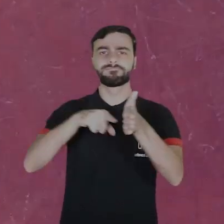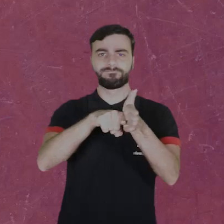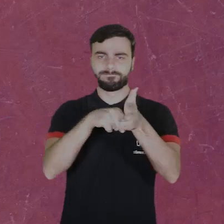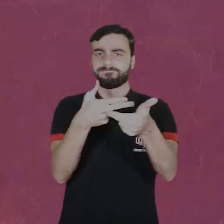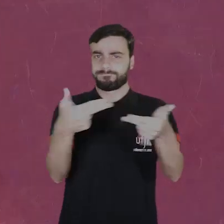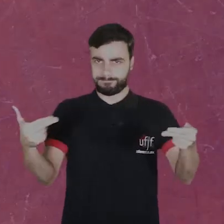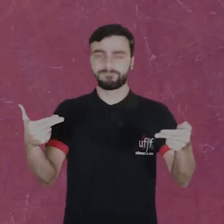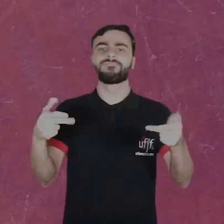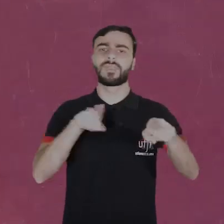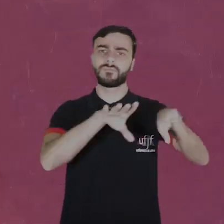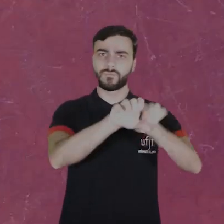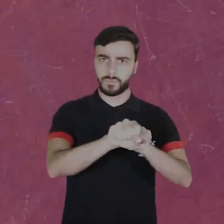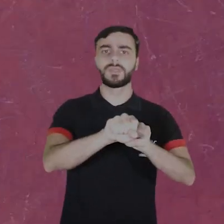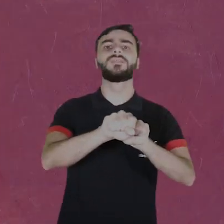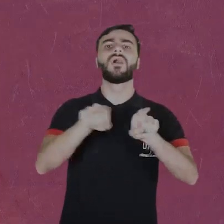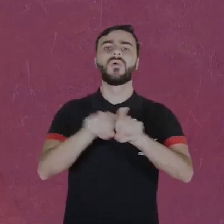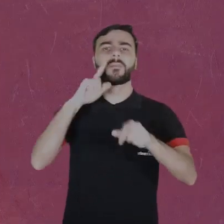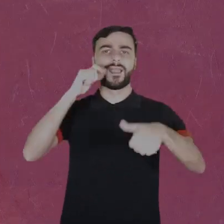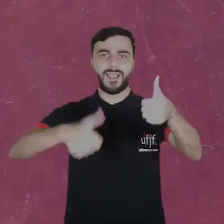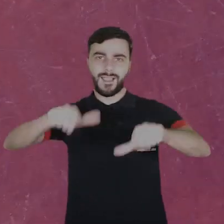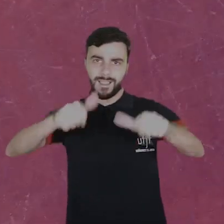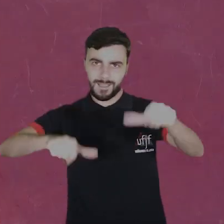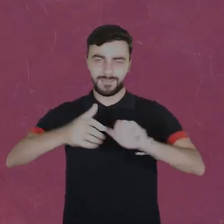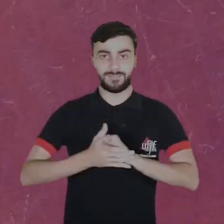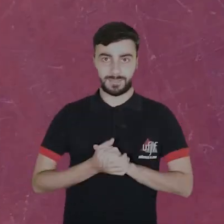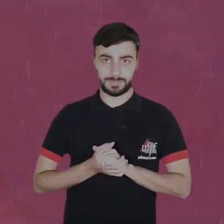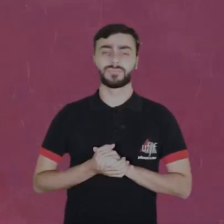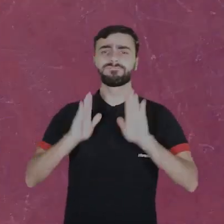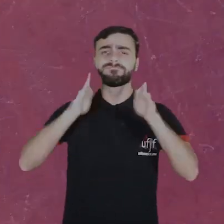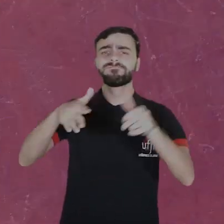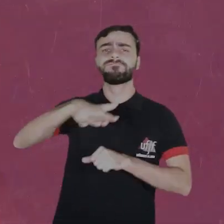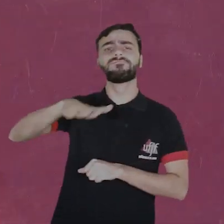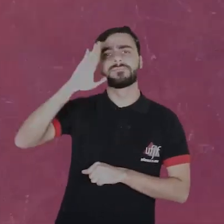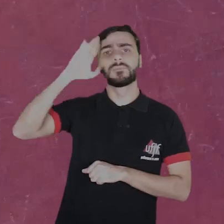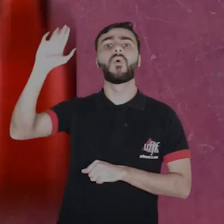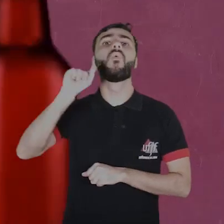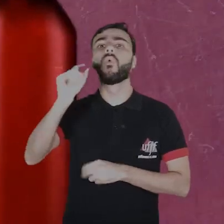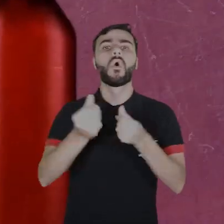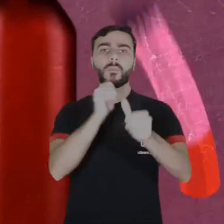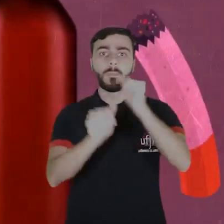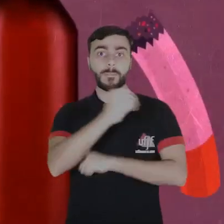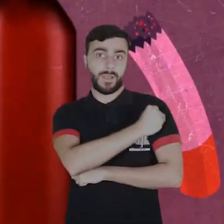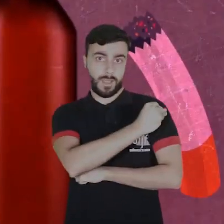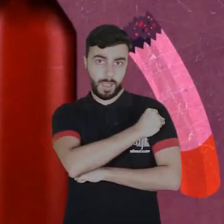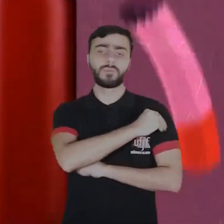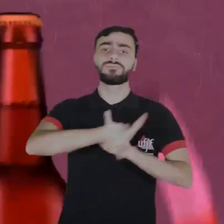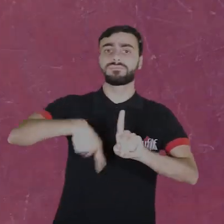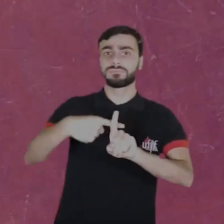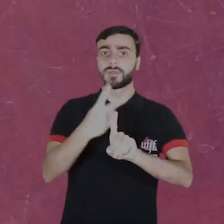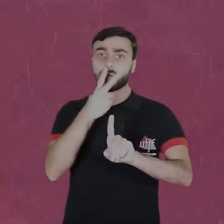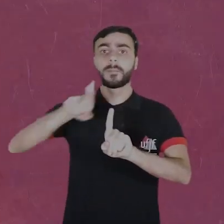pesquisas e outras ações de formação e avaliação no campo central que é o consumo de álcool, tabaco e outras